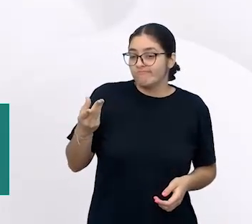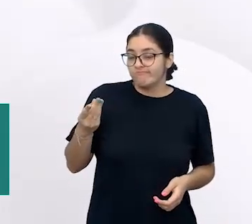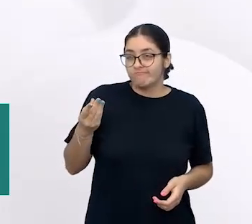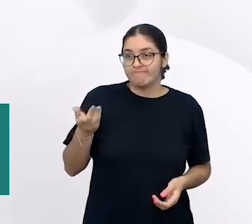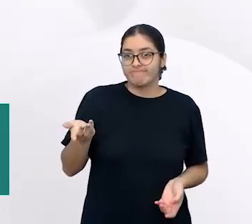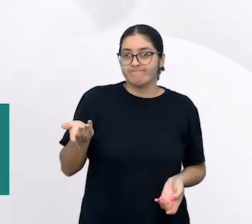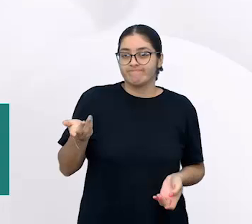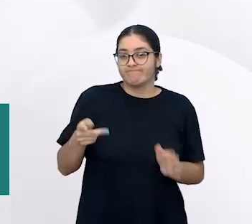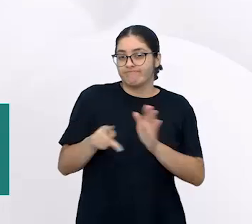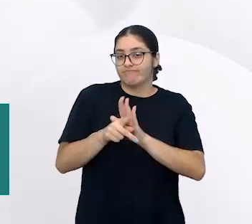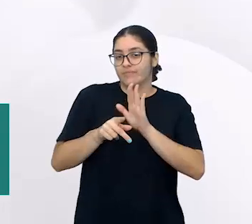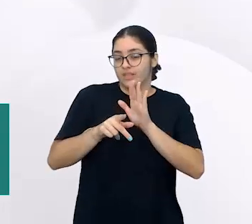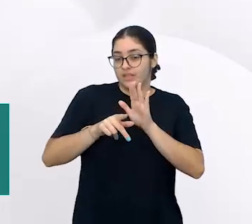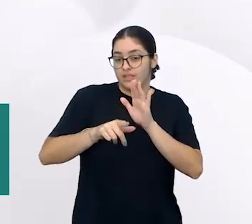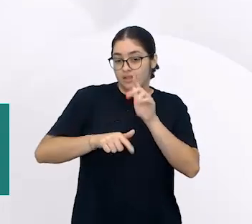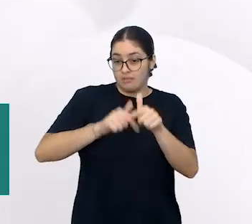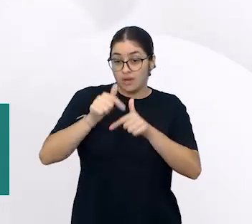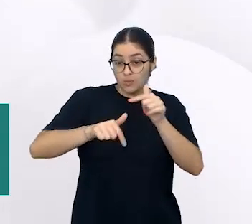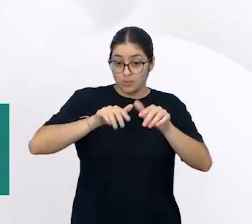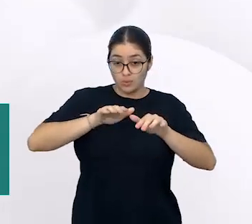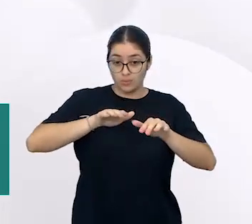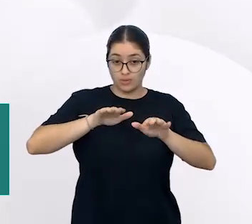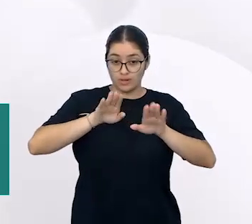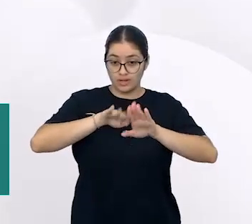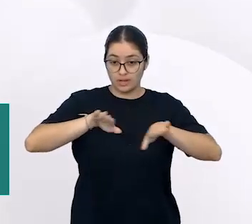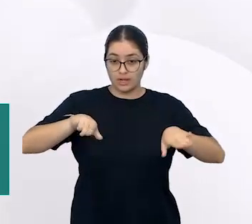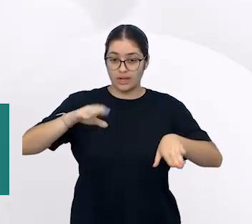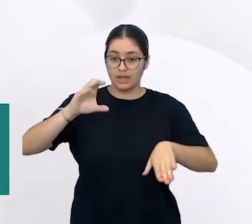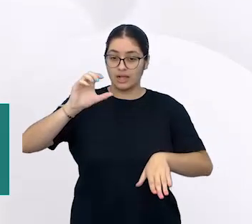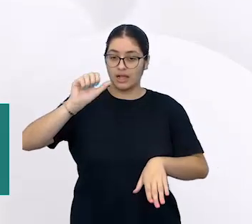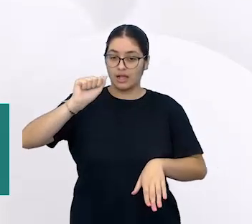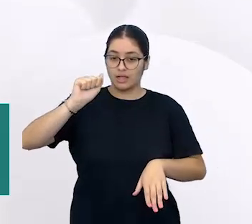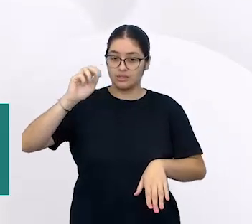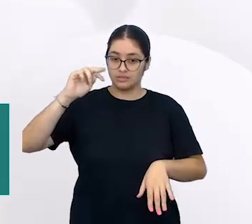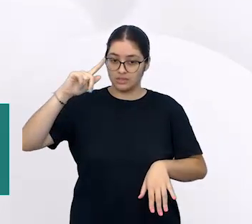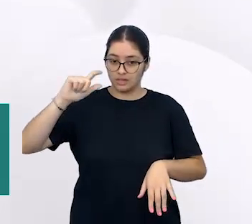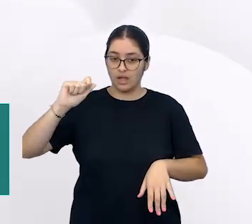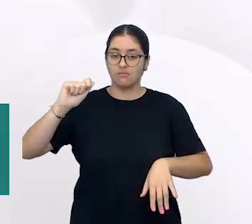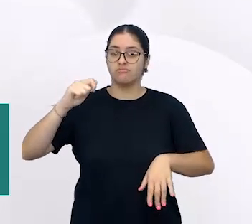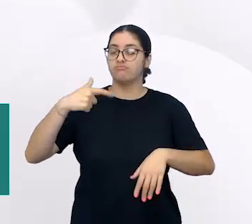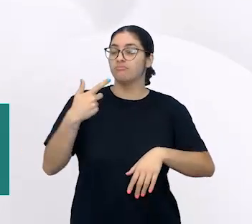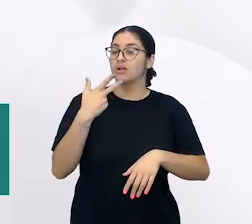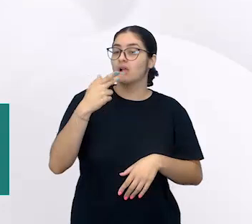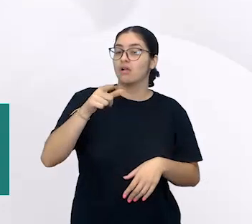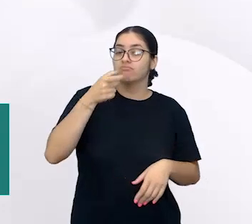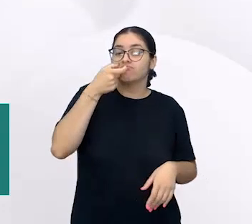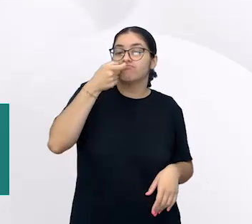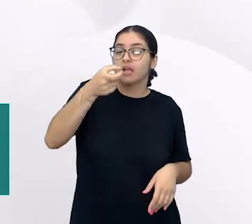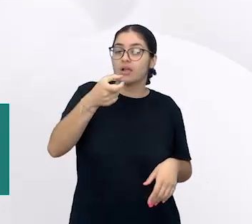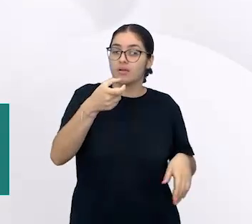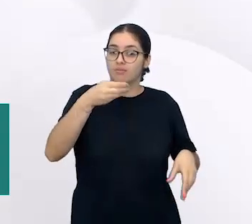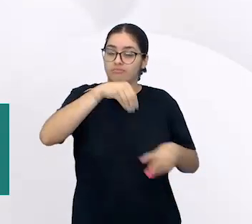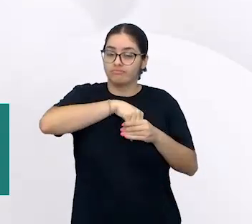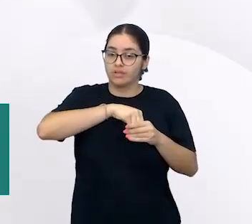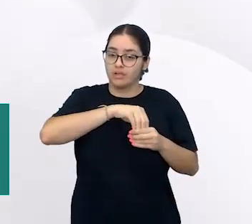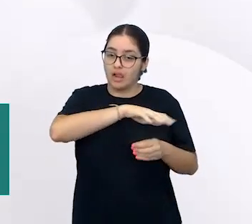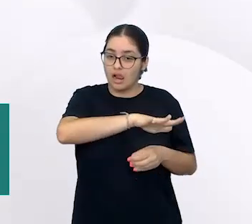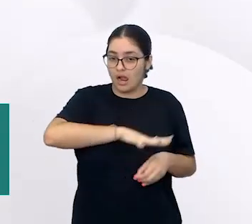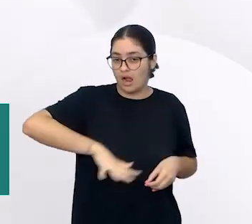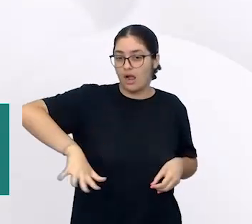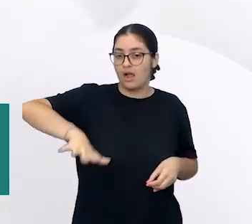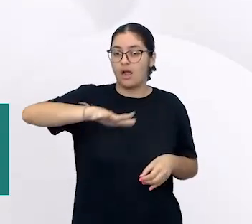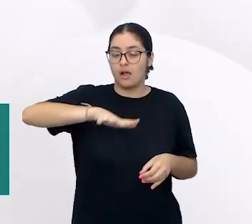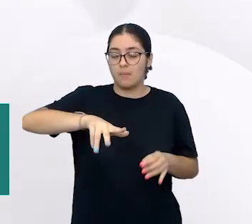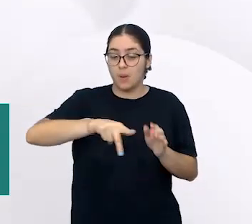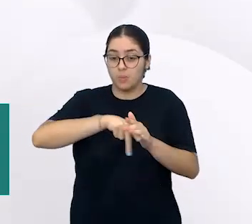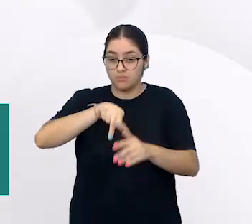o trabalho com cantiga, a gente está respondendo ao interesse dos nossos estudantes, que está dentro da perspectiva de ludicidade, mas do ponto de